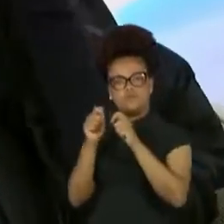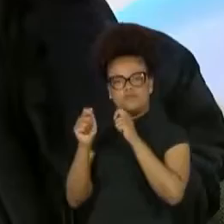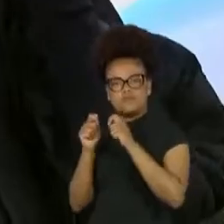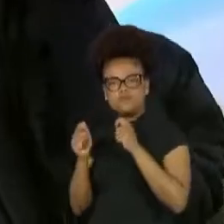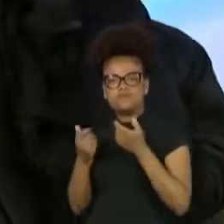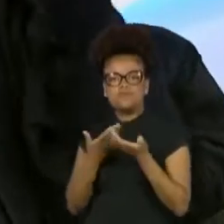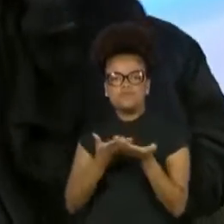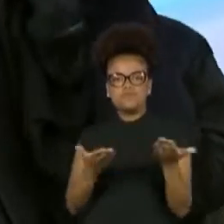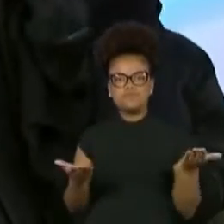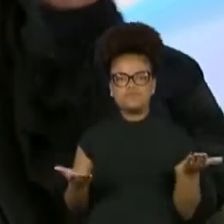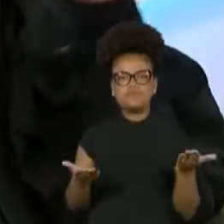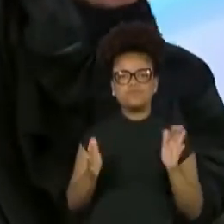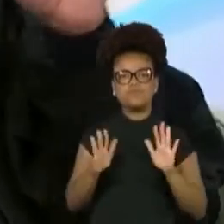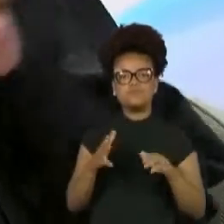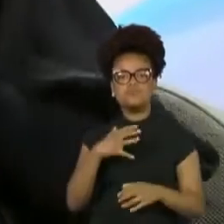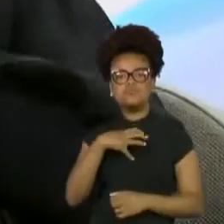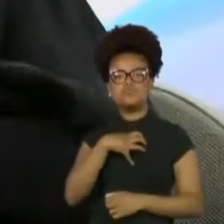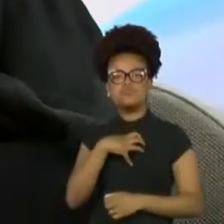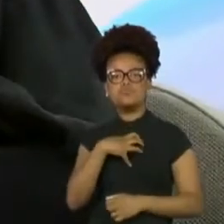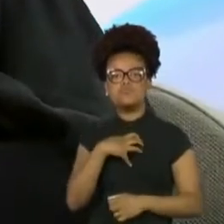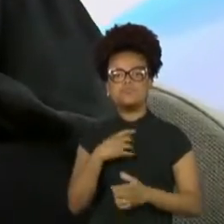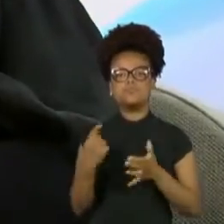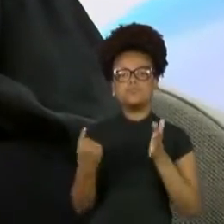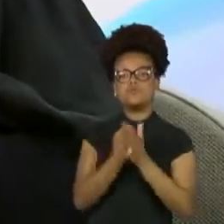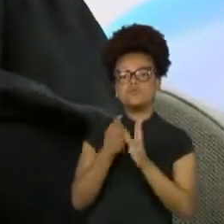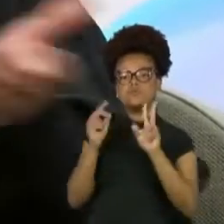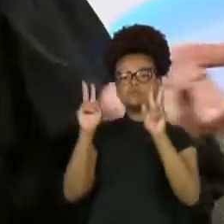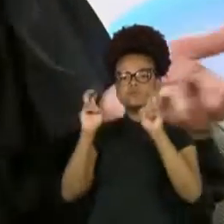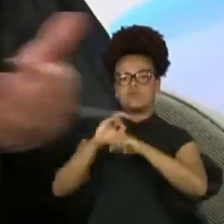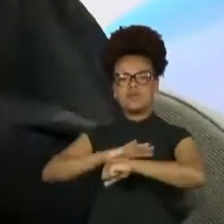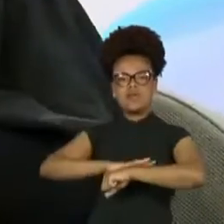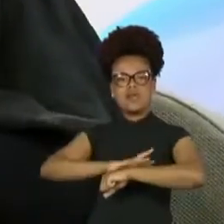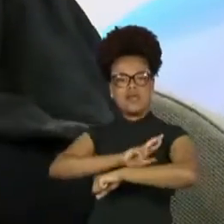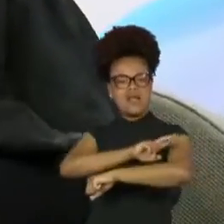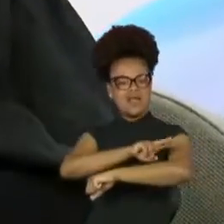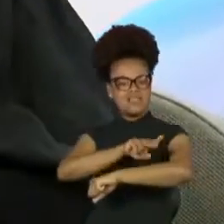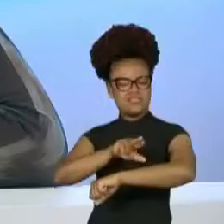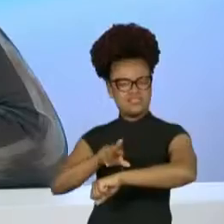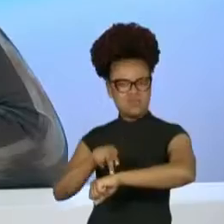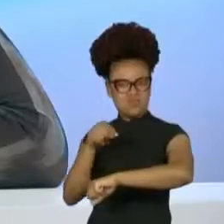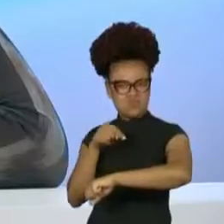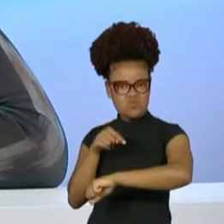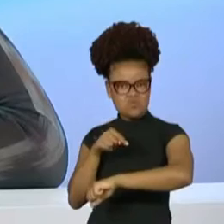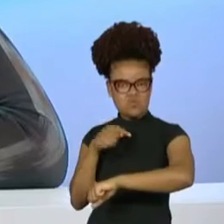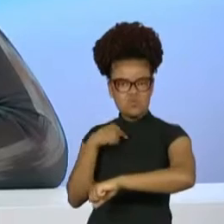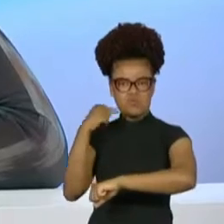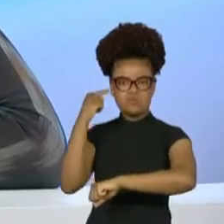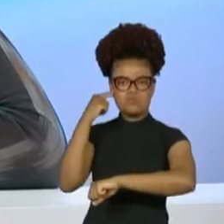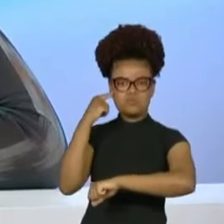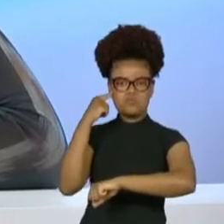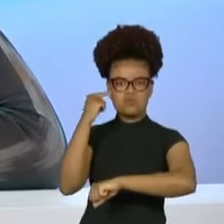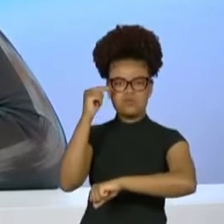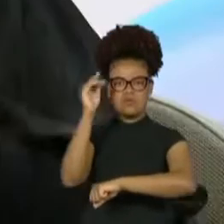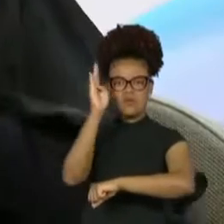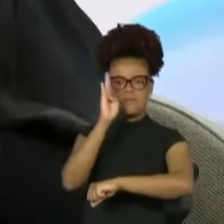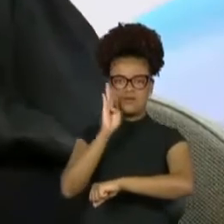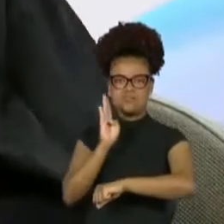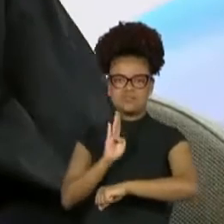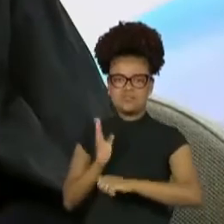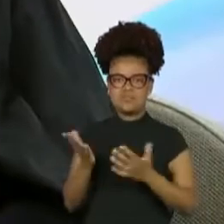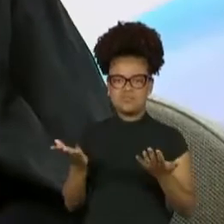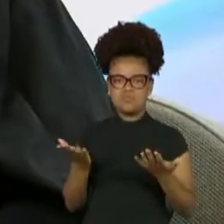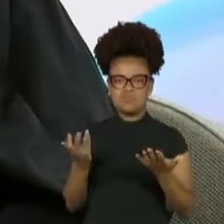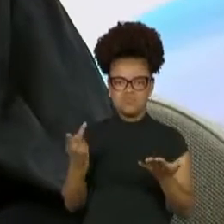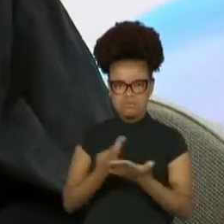consciência de que alguma coisa estava errada nesse país, né, um país tão miscigenado, ser racista, mas eu não tinha um discurso